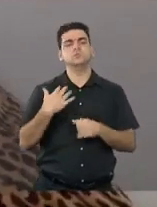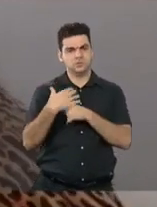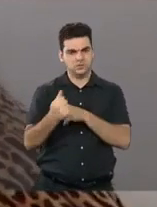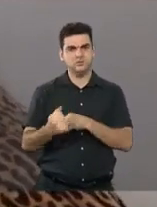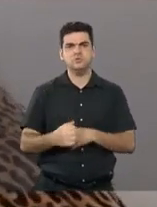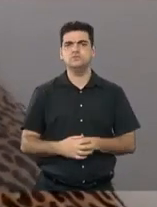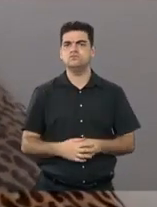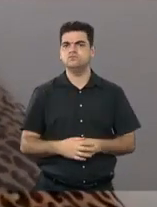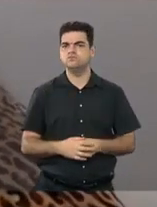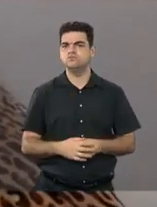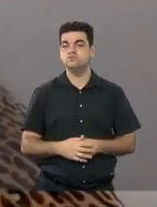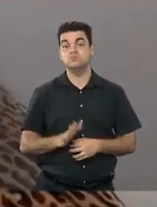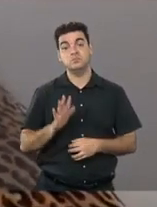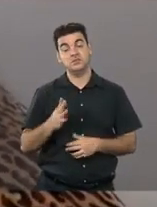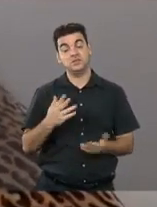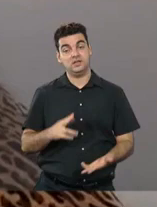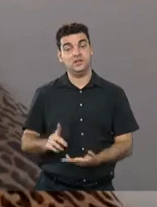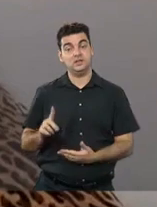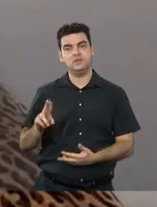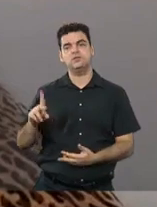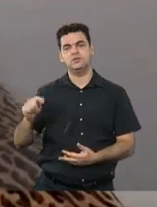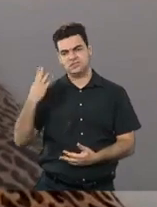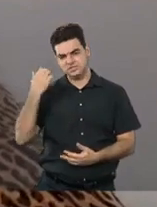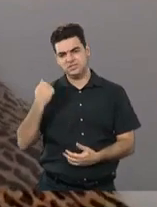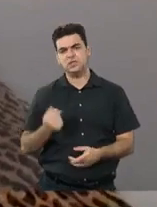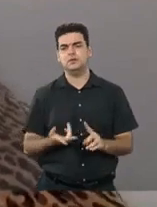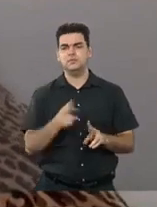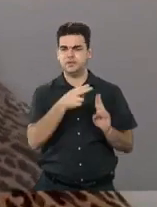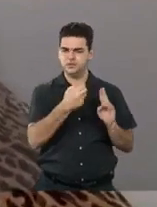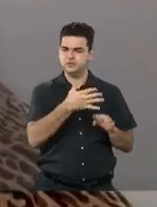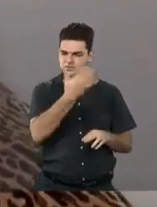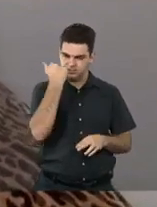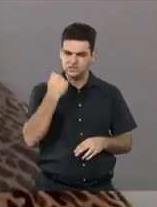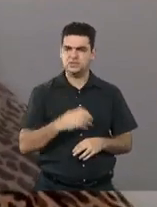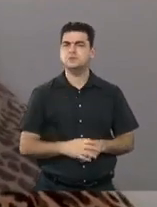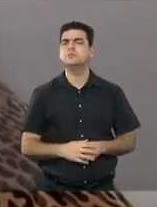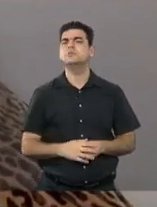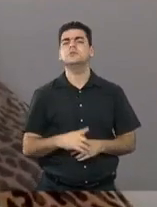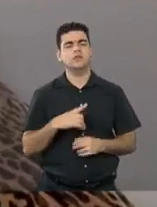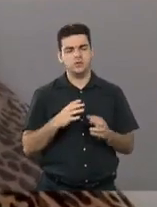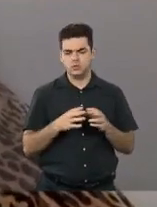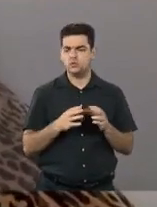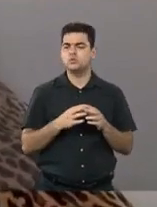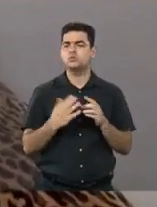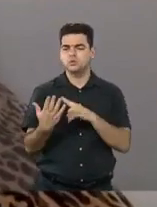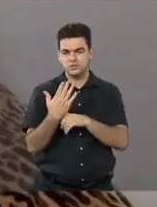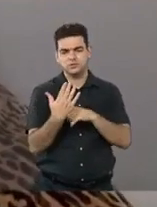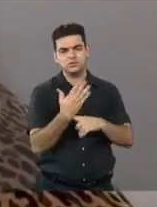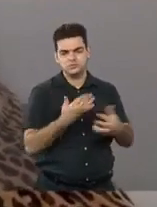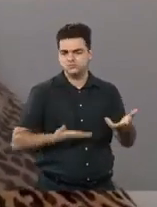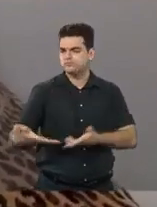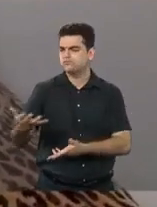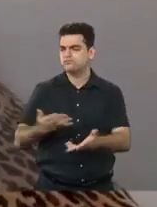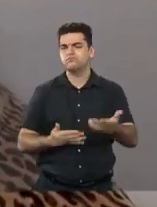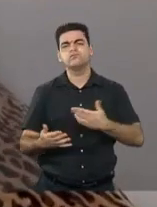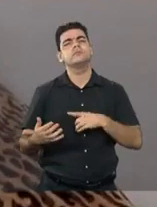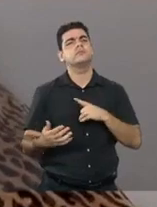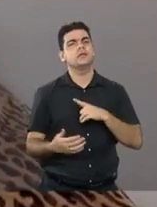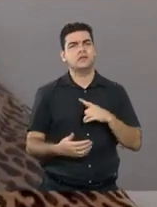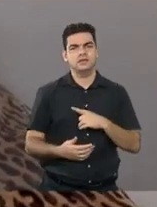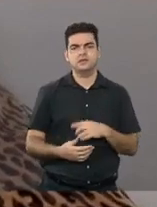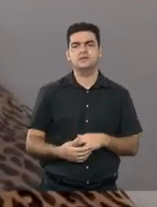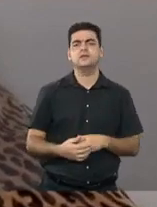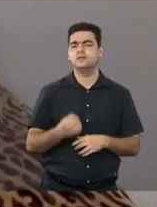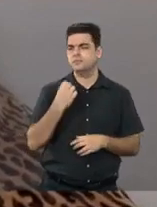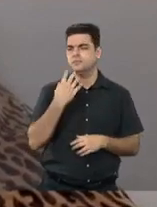mas por outro lado, acho que a Duda sente isso, a Joana sente, é muita gente que apoia também, é muita gente assim, que dá